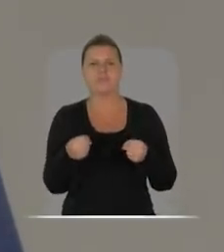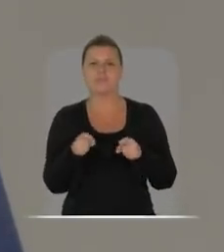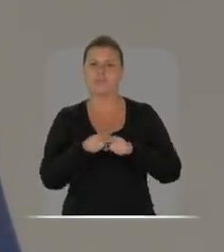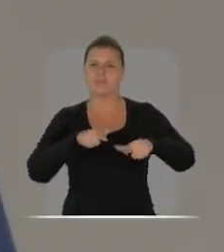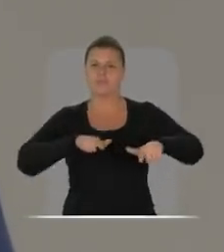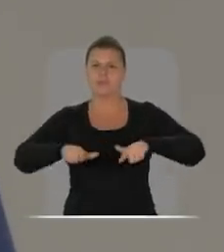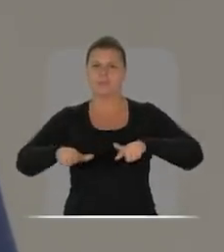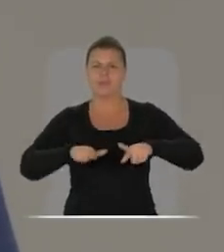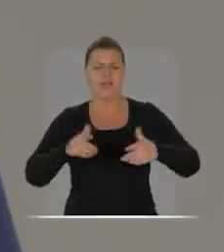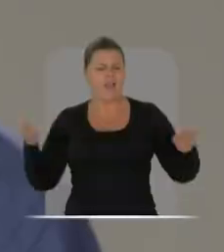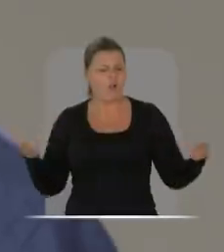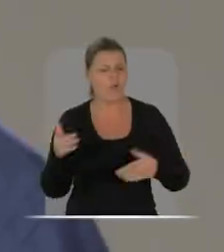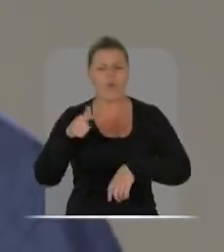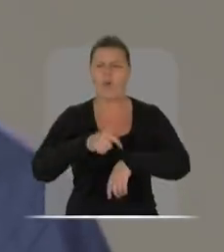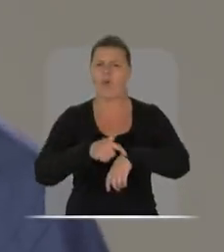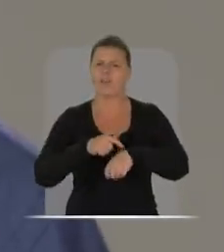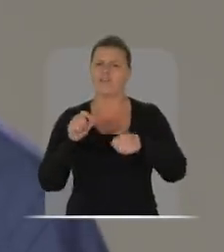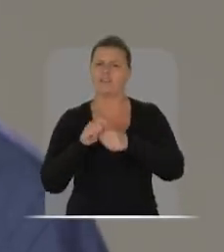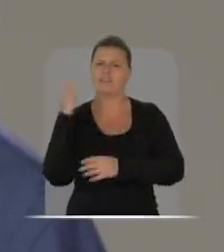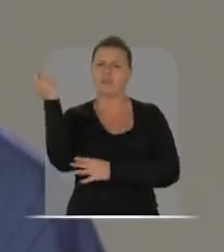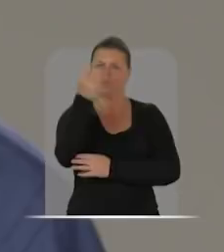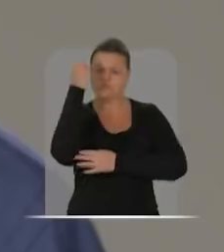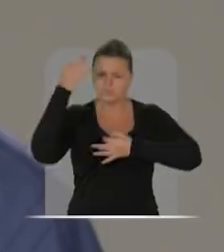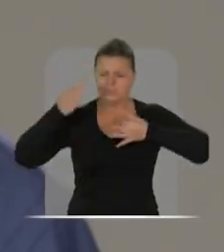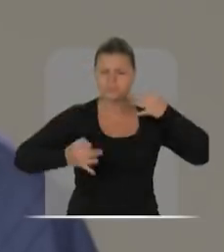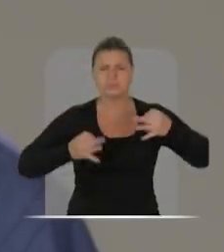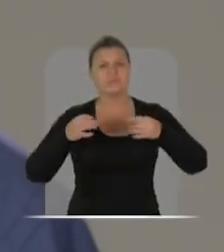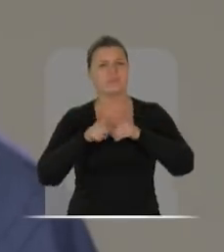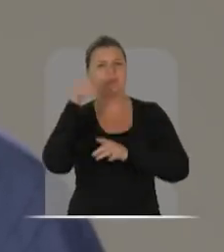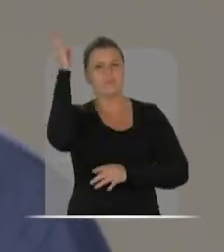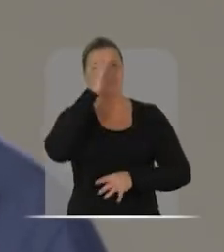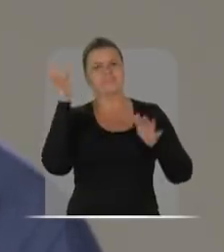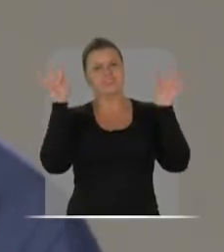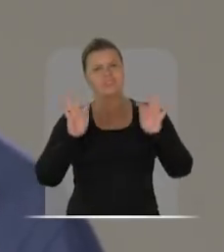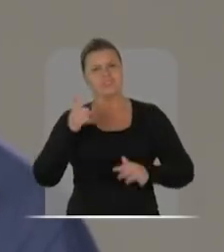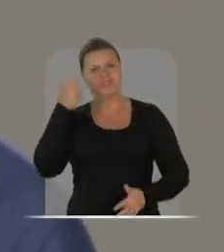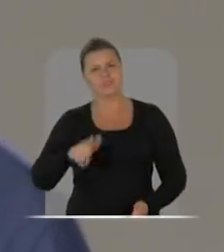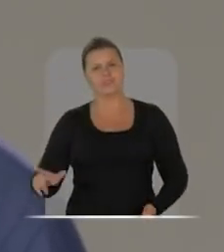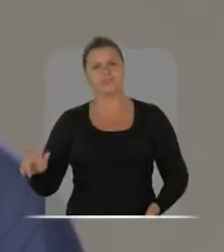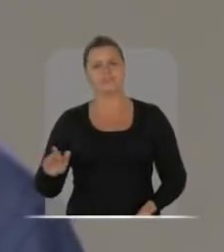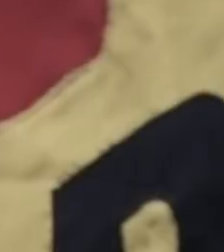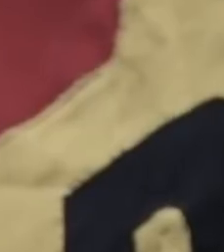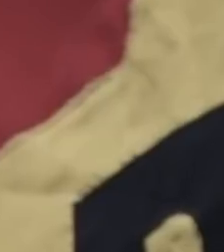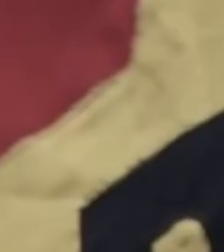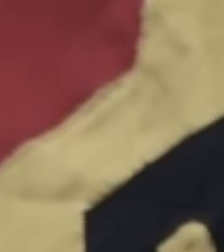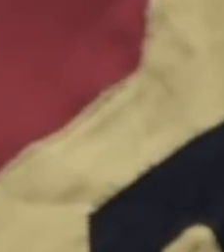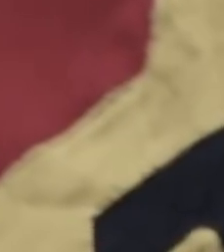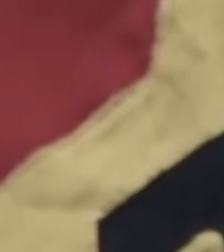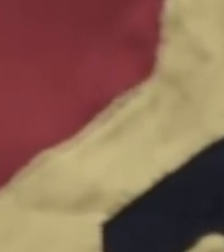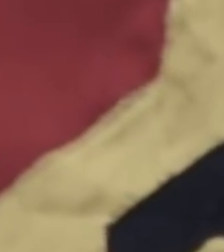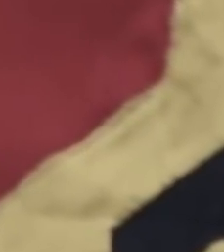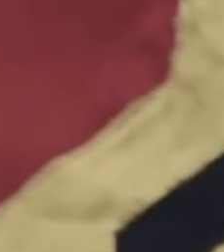segurança e ao emprego. É hora de fazer um Rio Grande justo. E um Brasil feliz de novo.